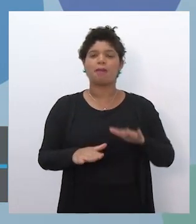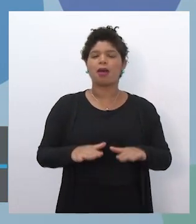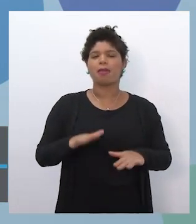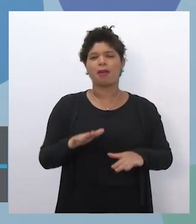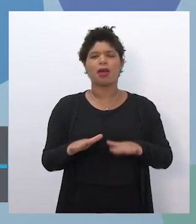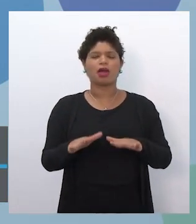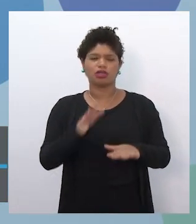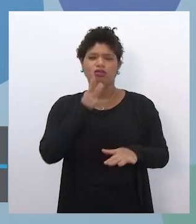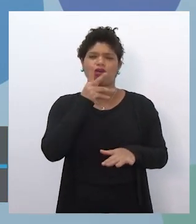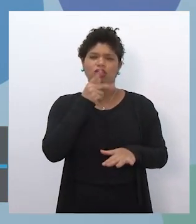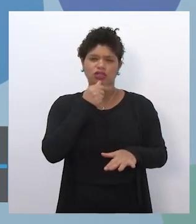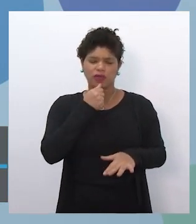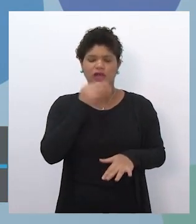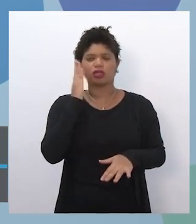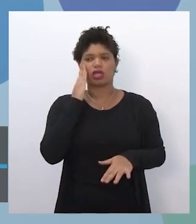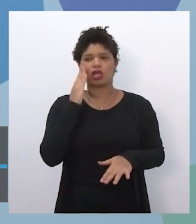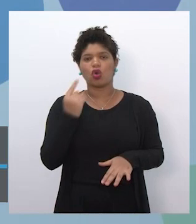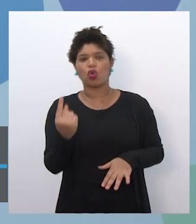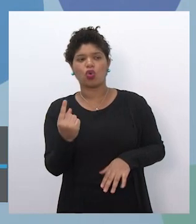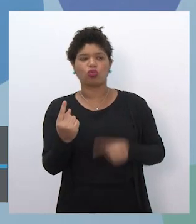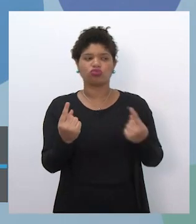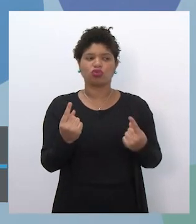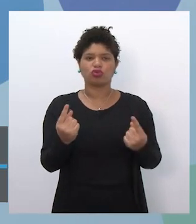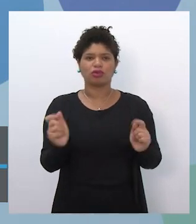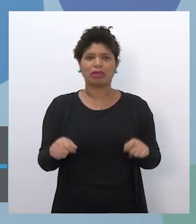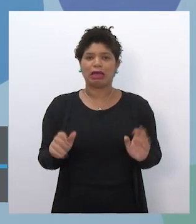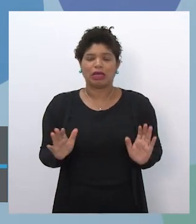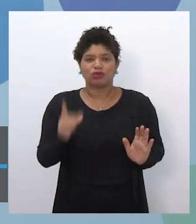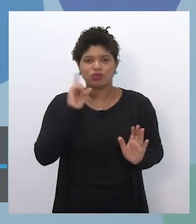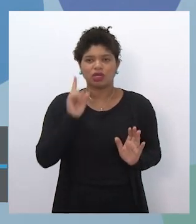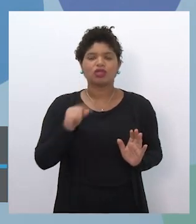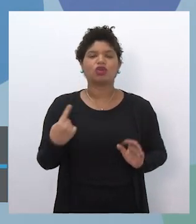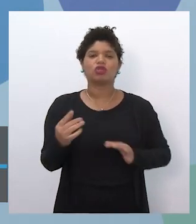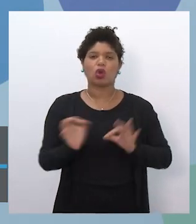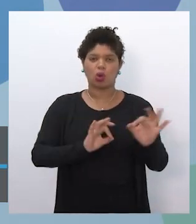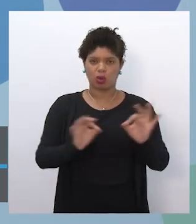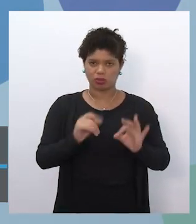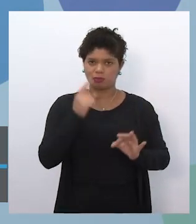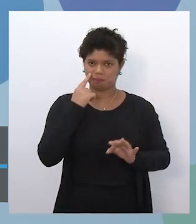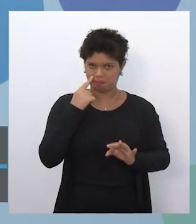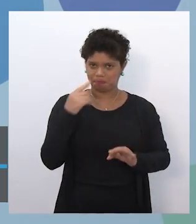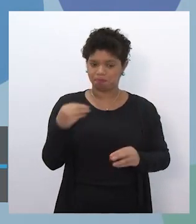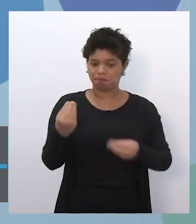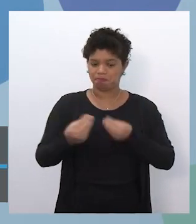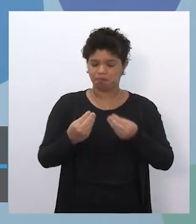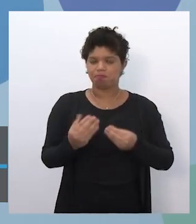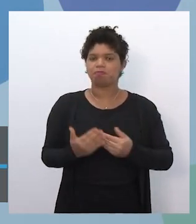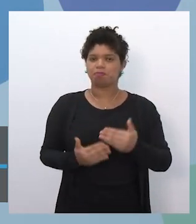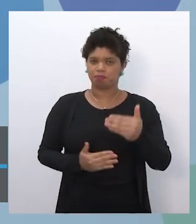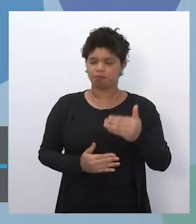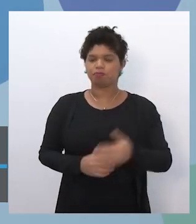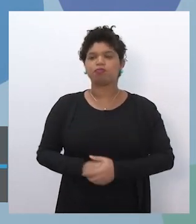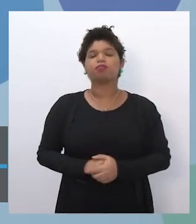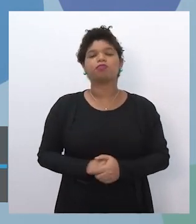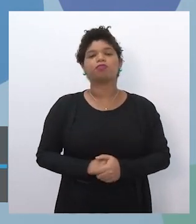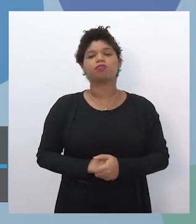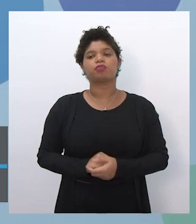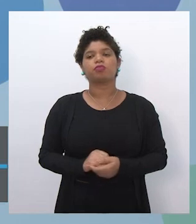e pode ser que uma coisa aconteça antes da outra. Só para deixar isso claro para vocês, mas